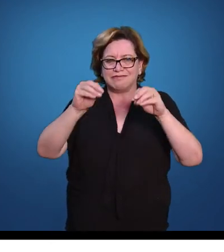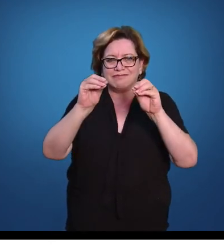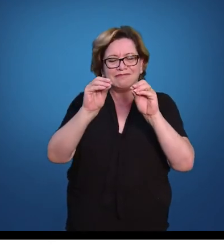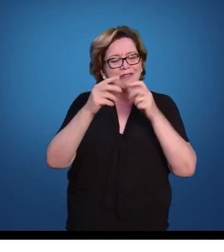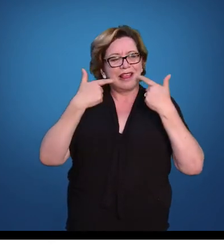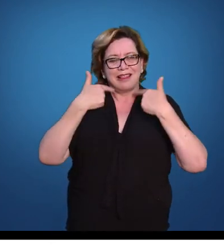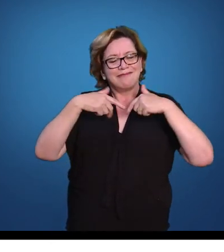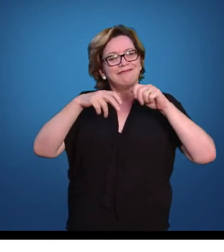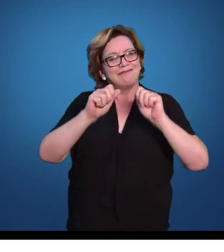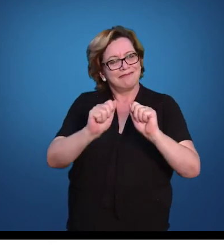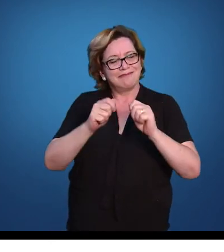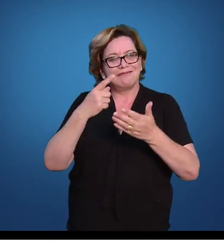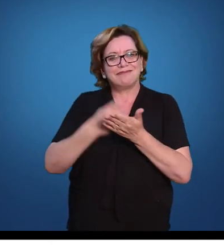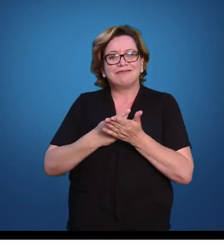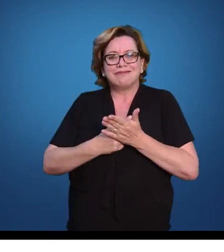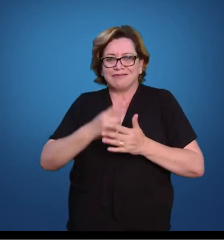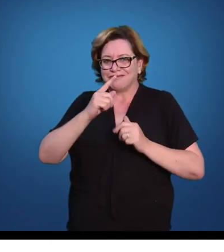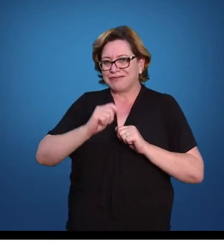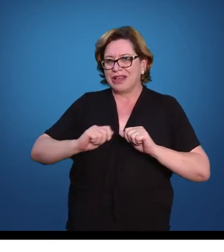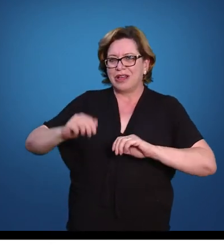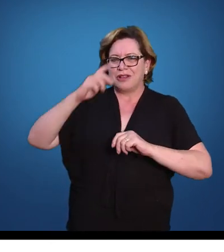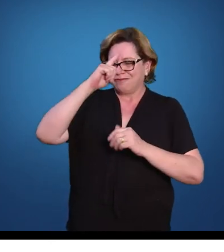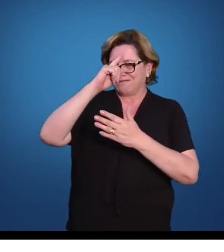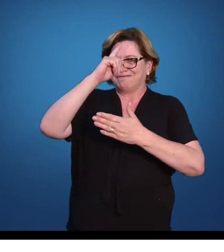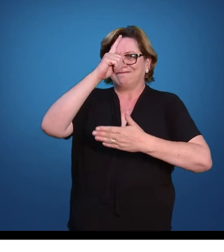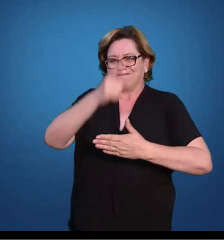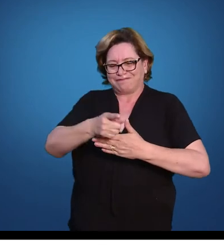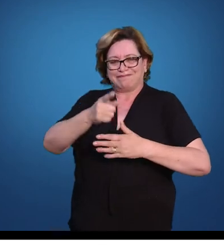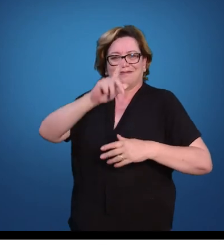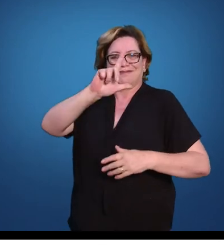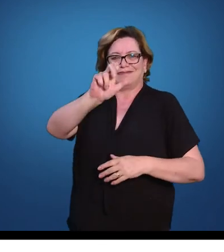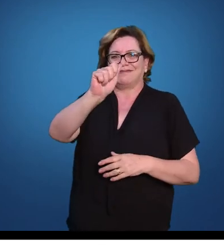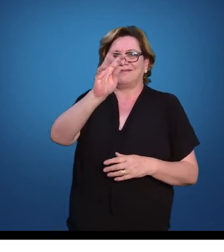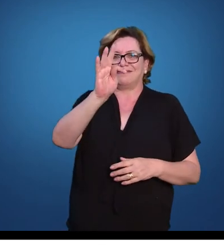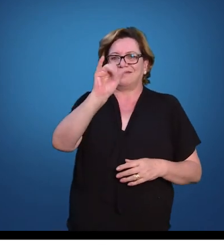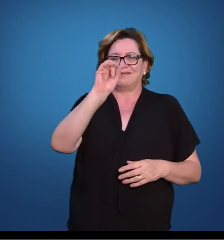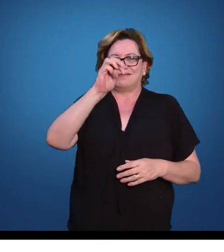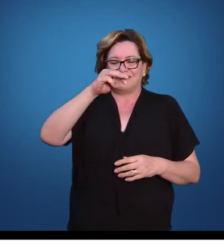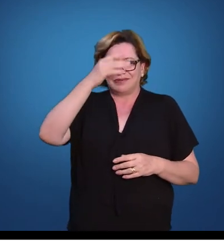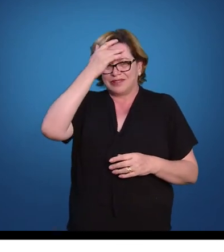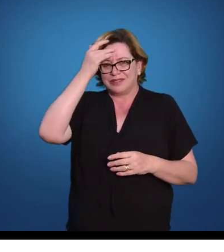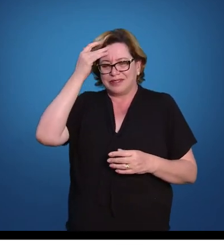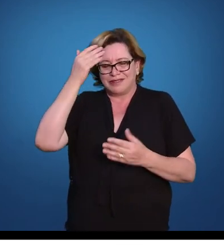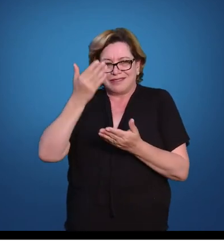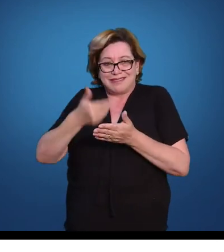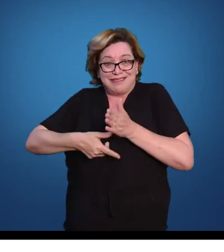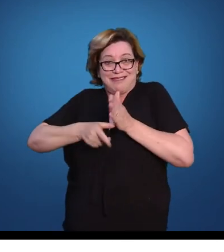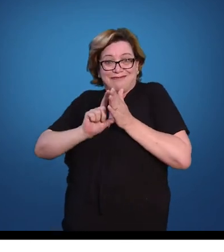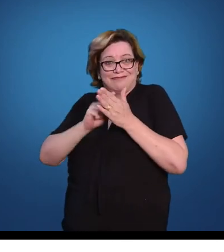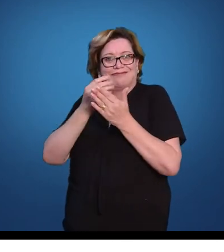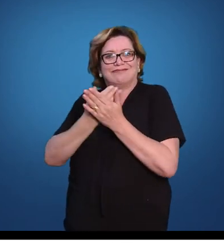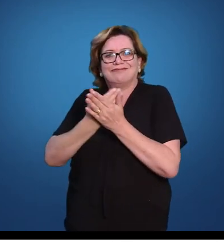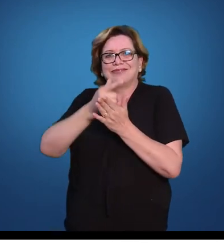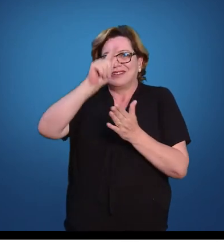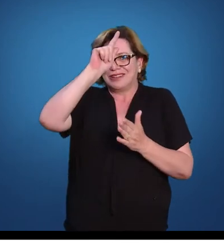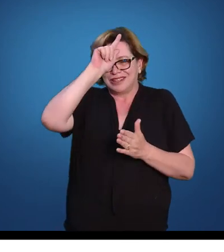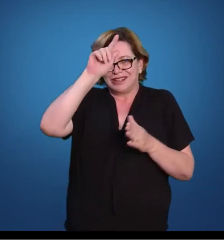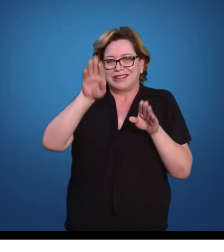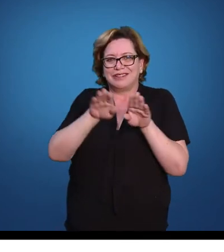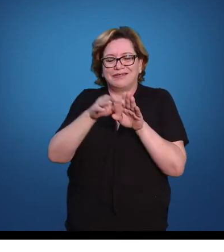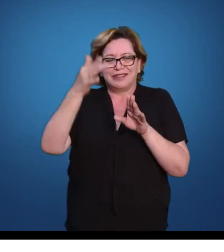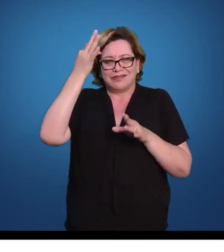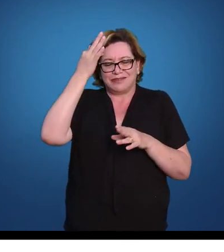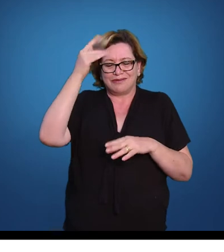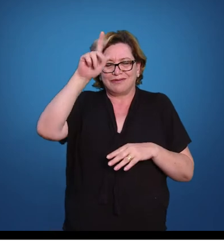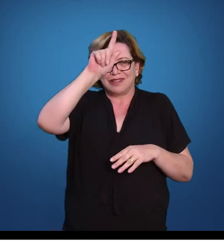imposto em toda uma região e os gramáticos que haviam estudado o grego, a filosofia grega, eles levaram para Roma os seus